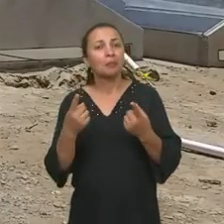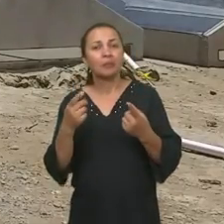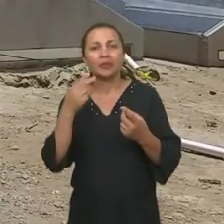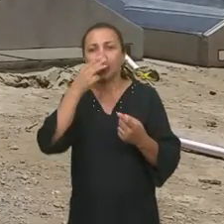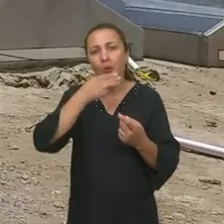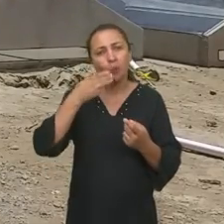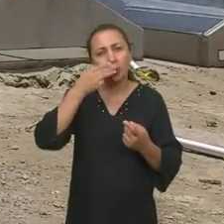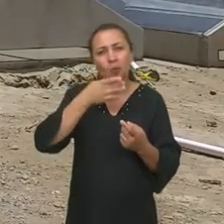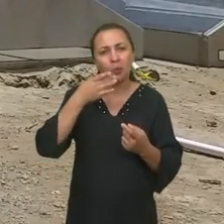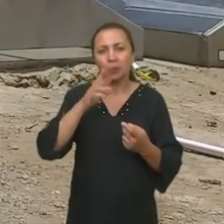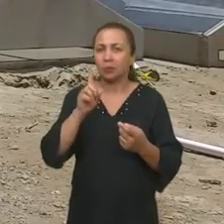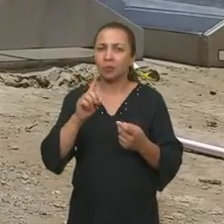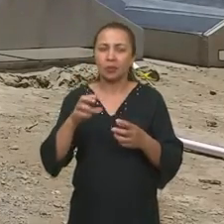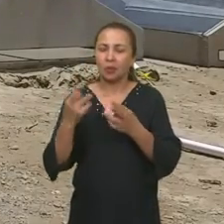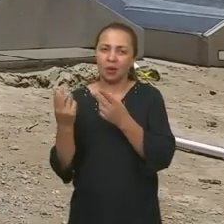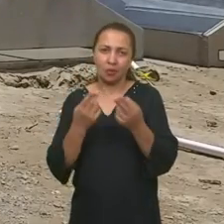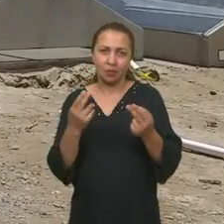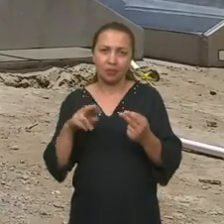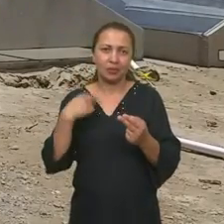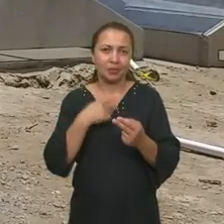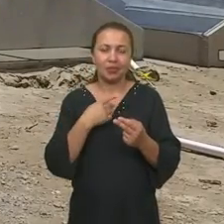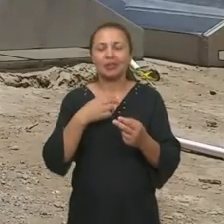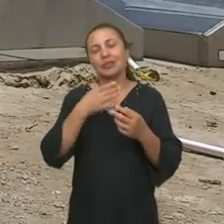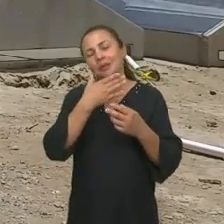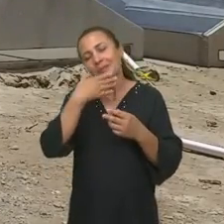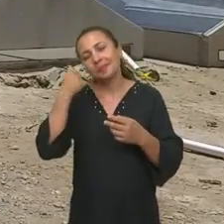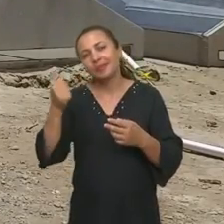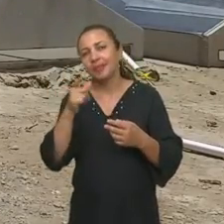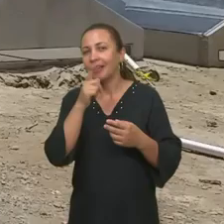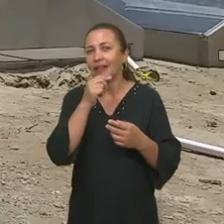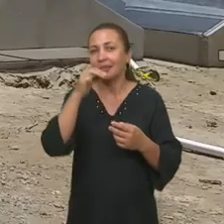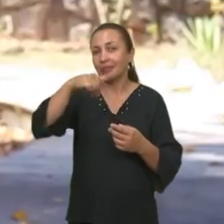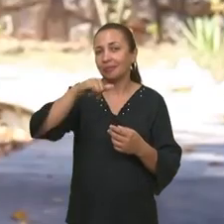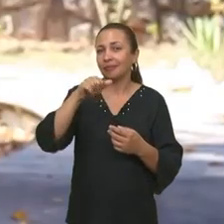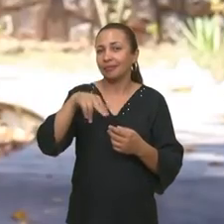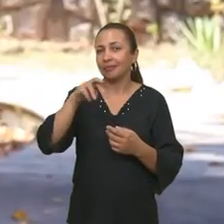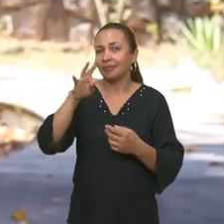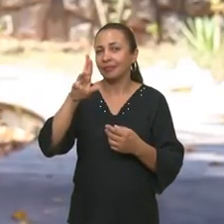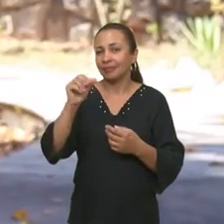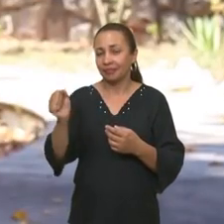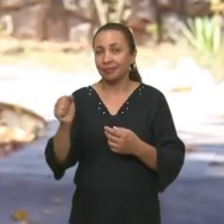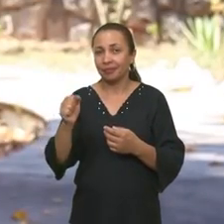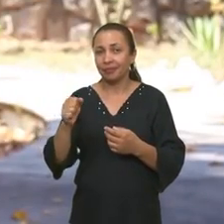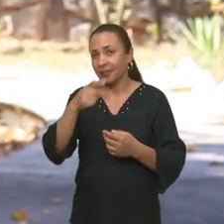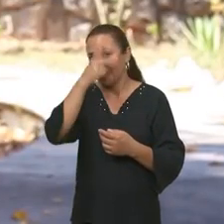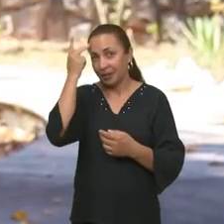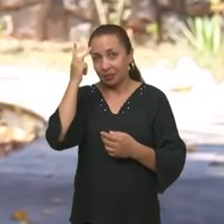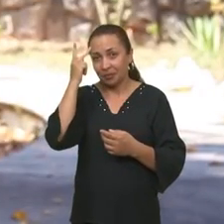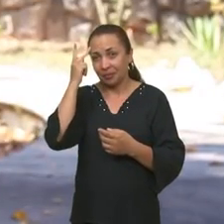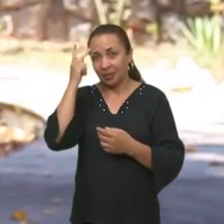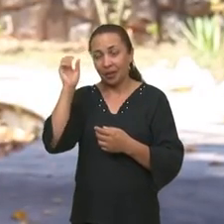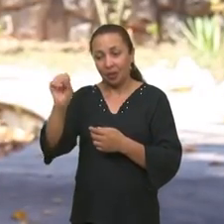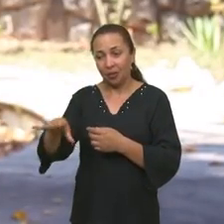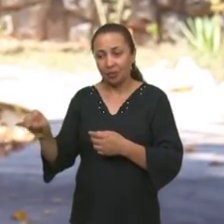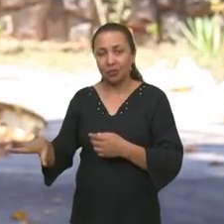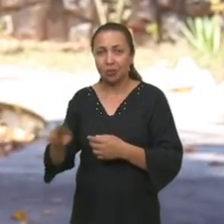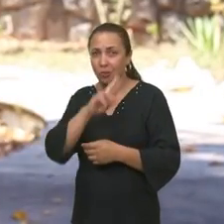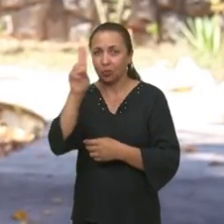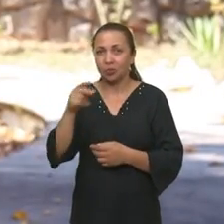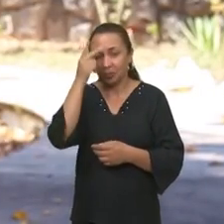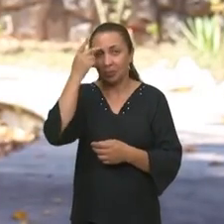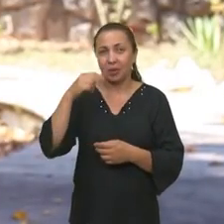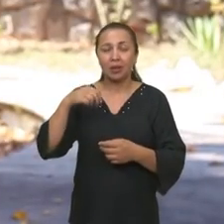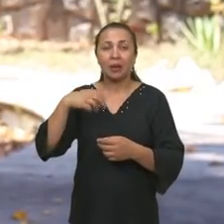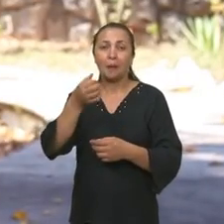aceitável, mas o sabor não é o mesmo. Então, o a gente prefere beber uma água mineral, né. Então, o agricultor, ele utiliza